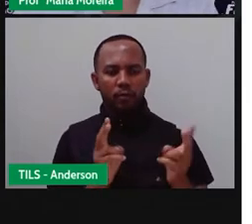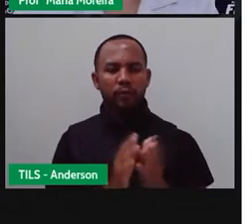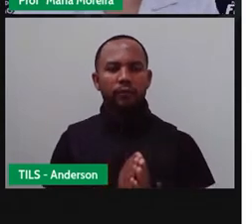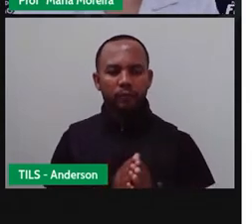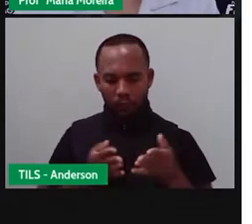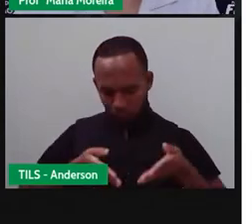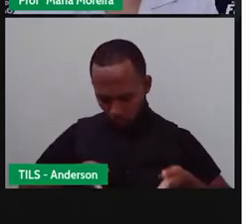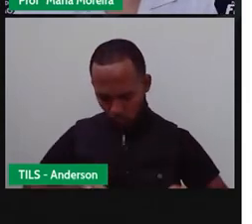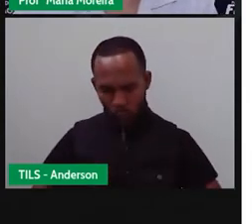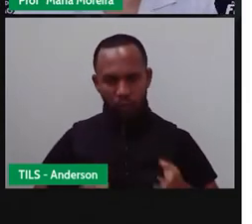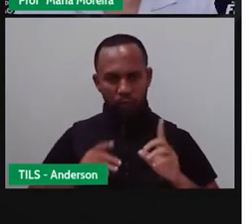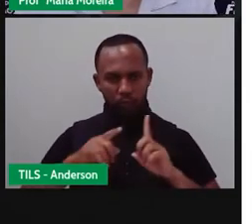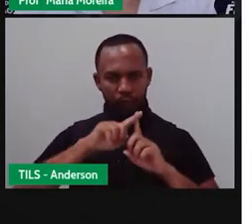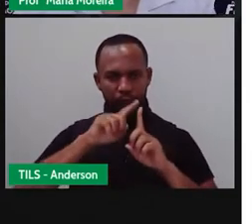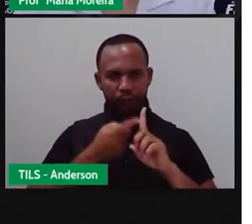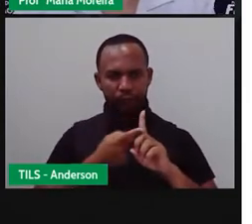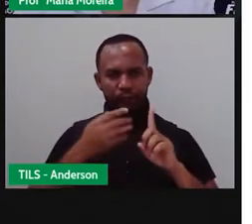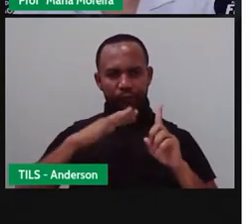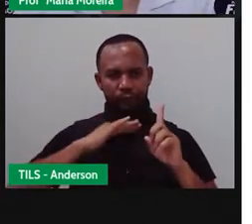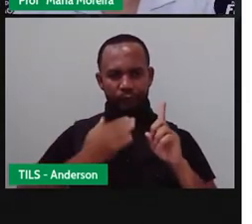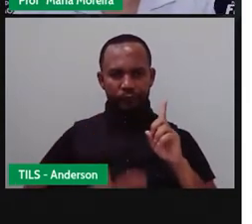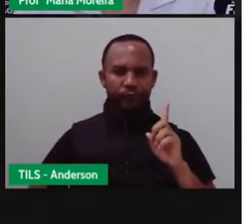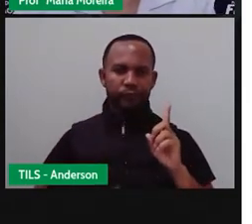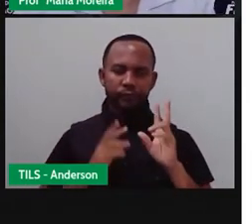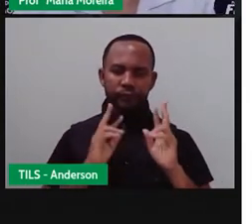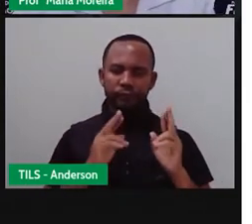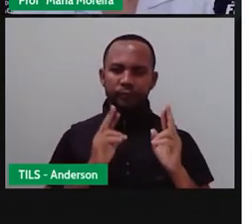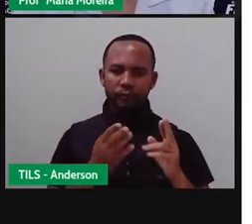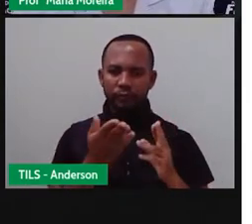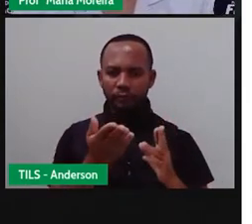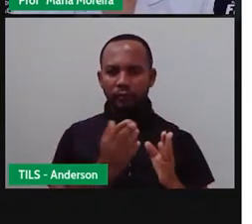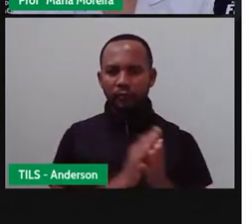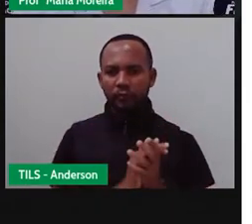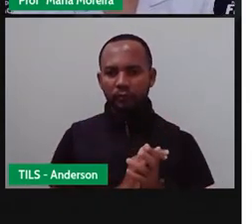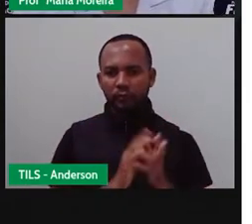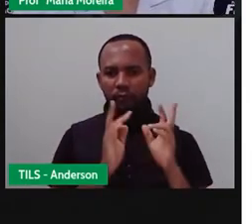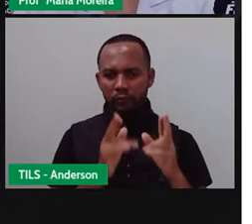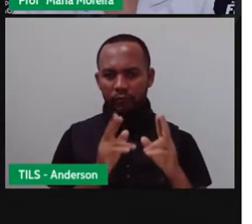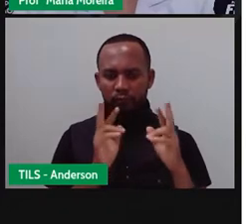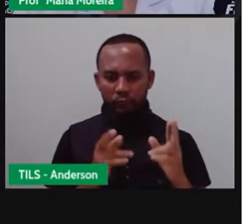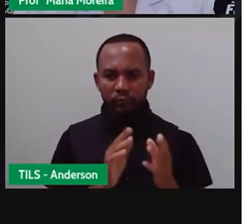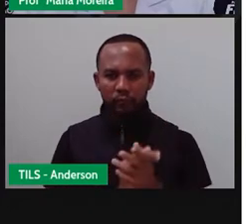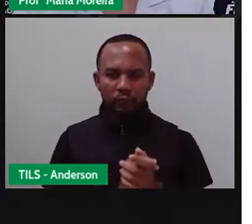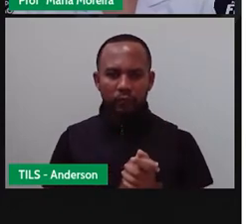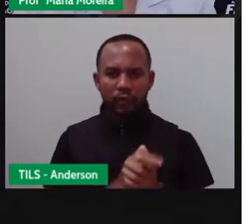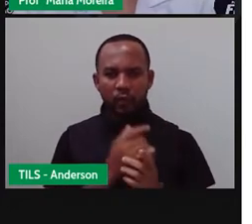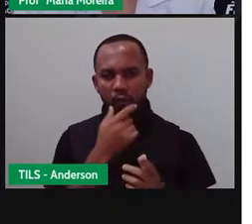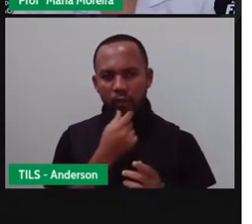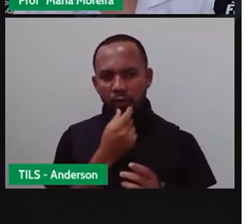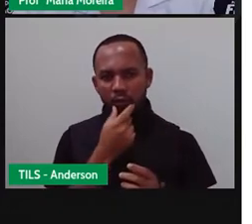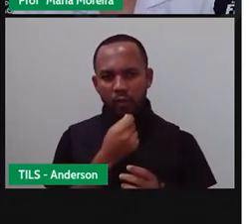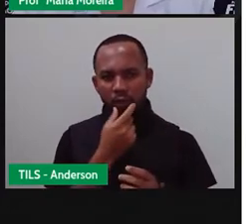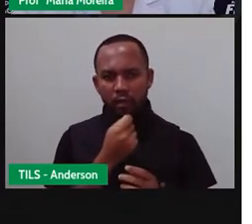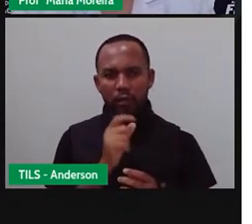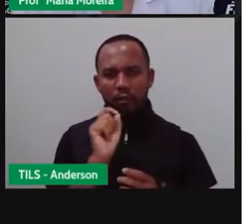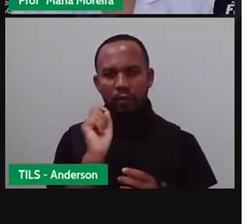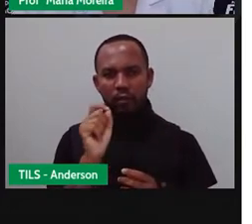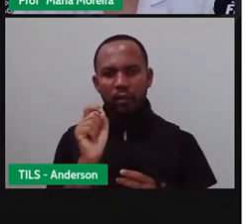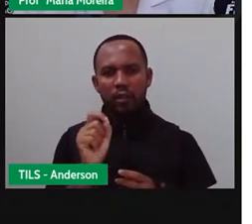Gestação interna, ou seja, ó, quantas características temos aqui dos mamíferos, né? Então o homem, ele é o quê? Um